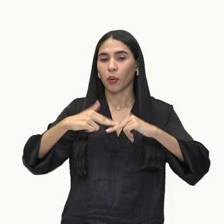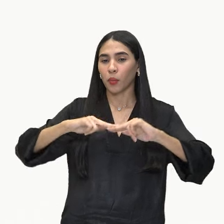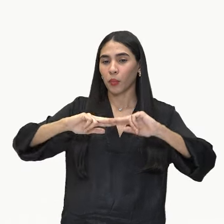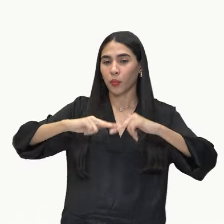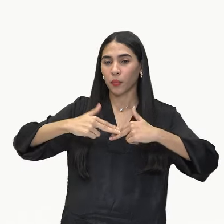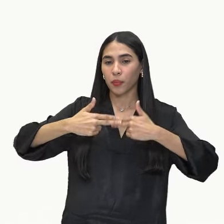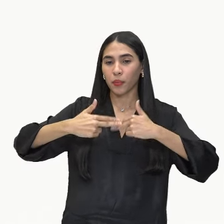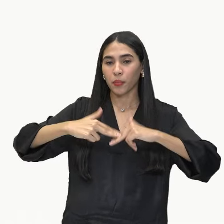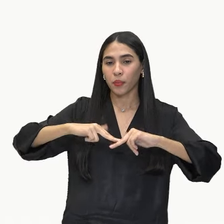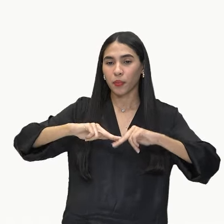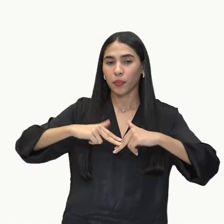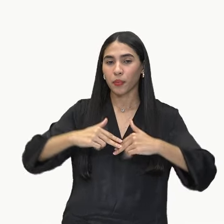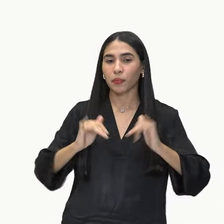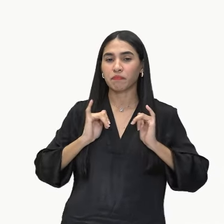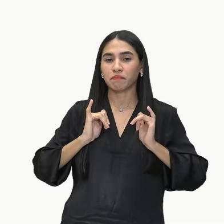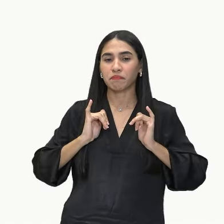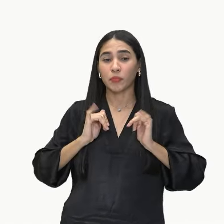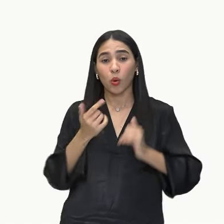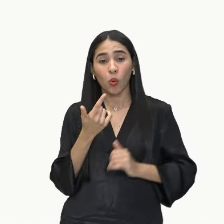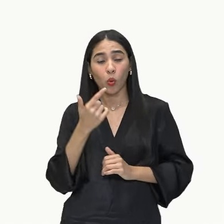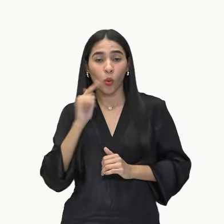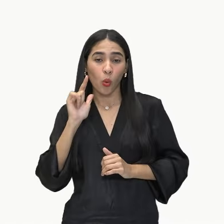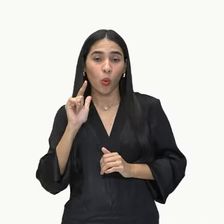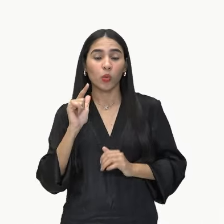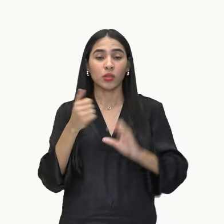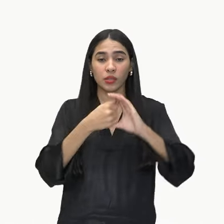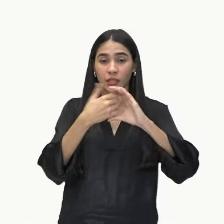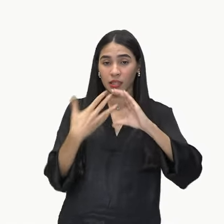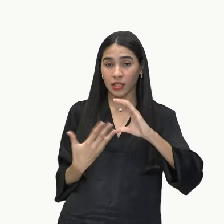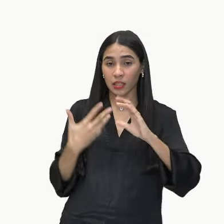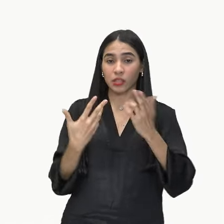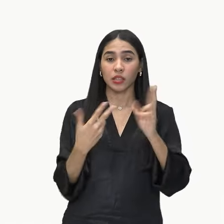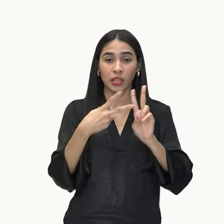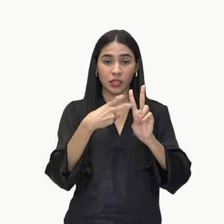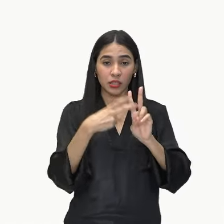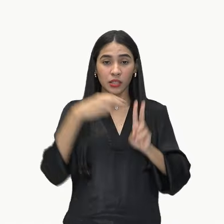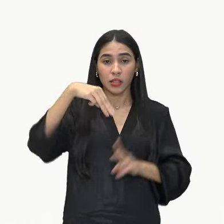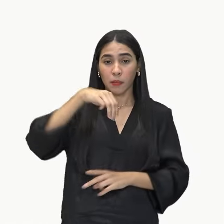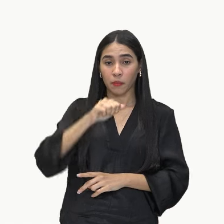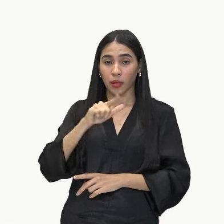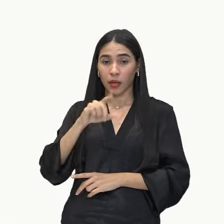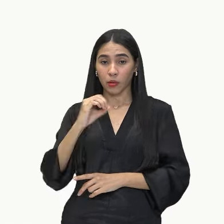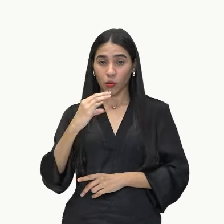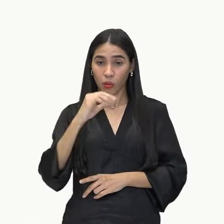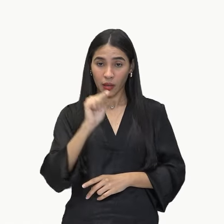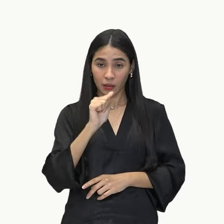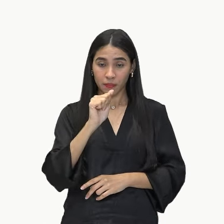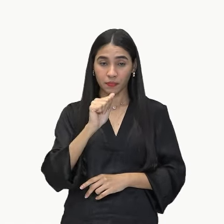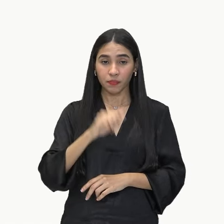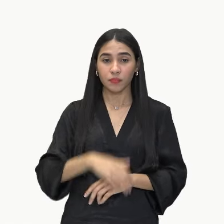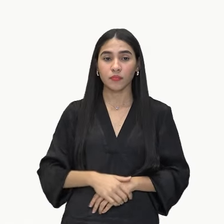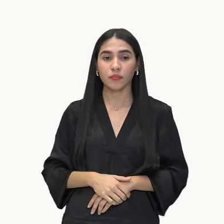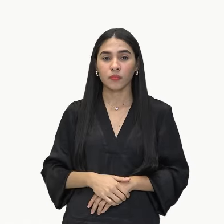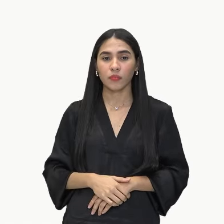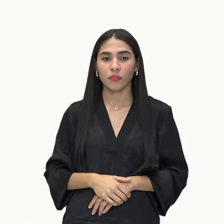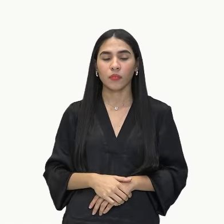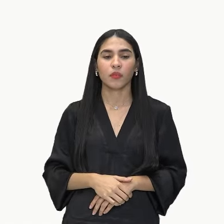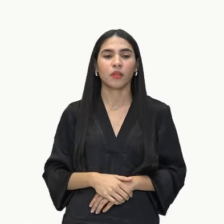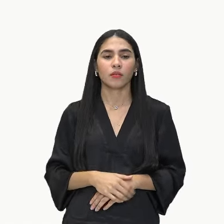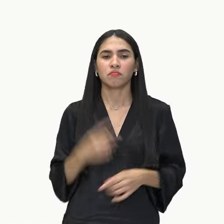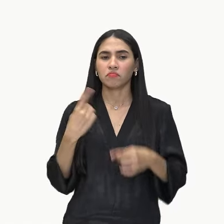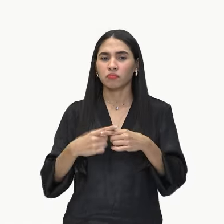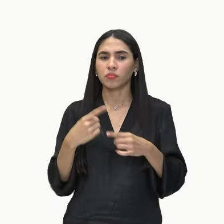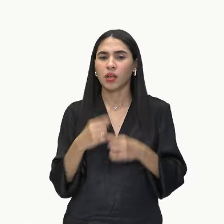só, outros elementos da cultura indígena. Da maloca, trepado no geral de Paxiúba. Por que será que ele